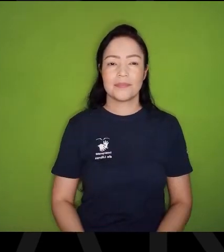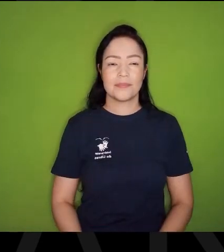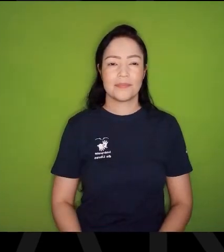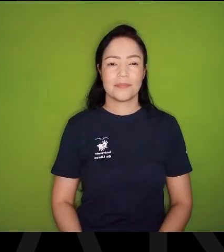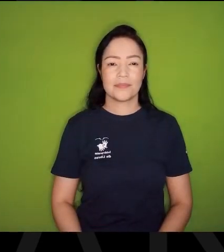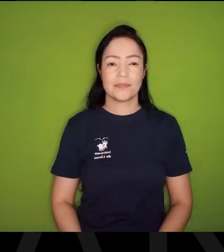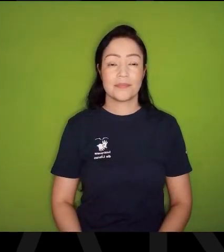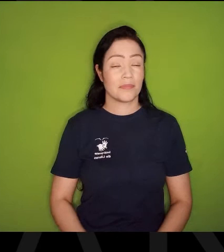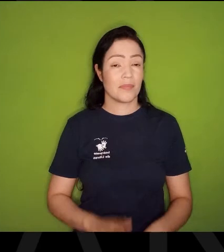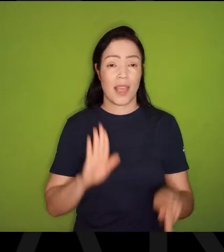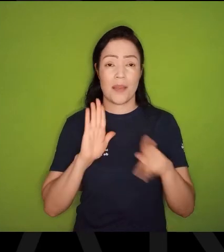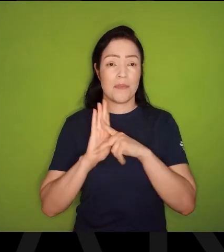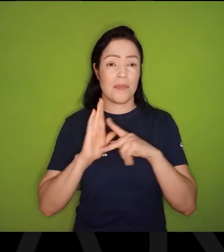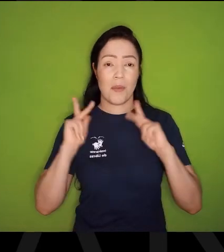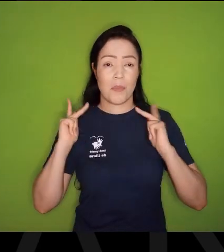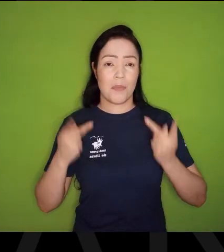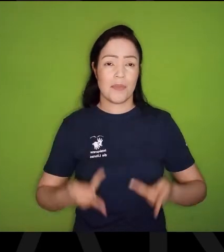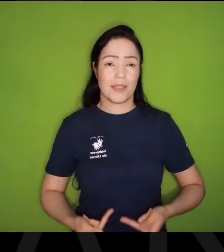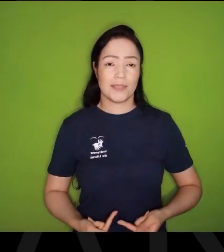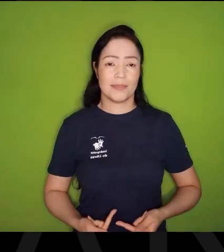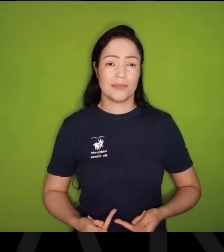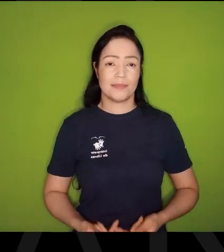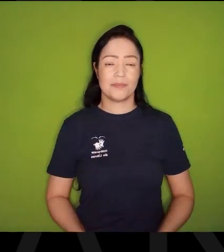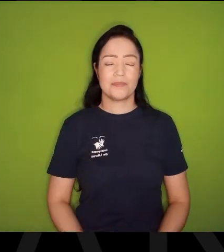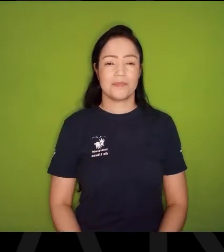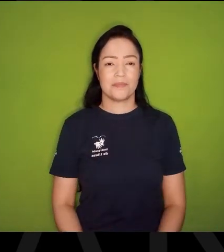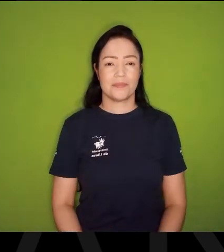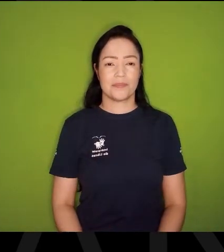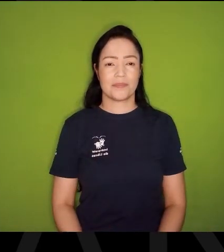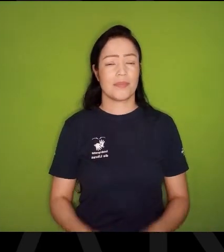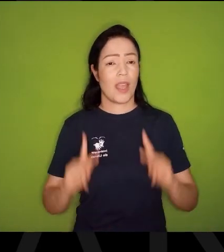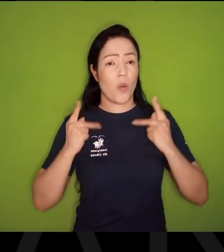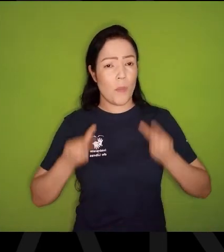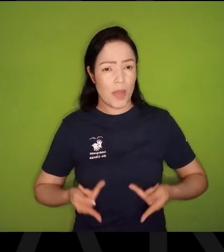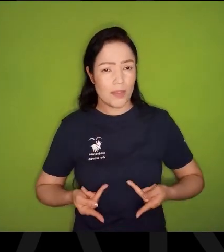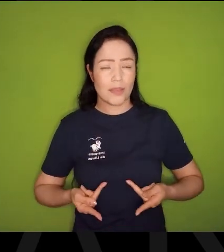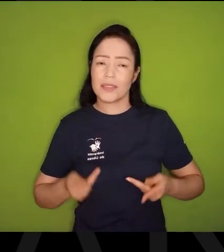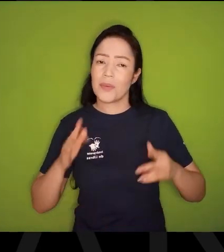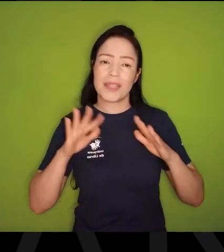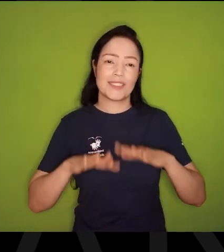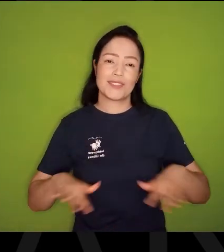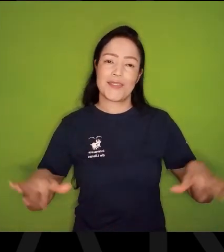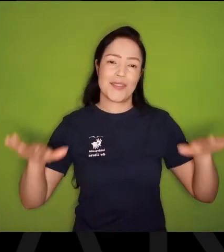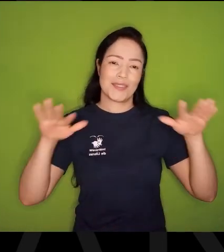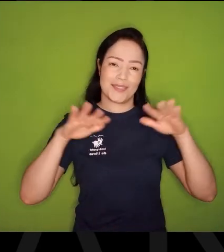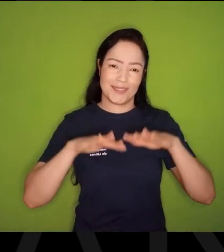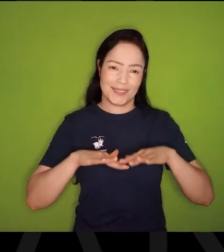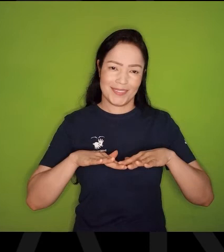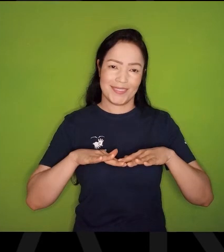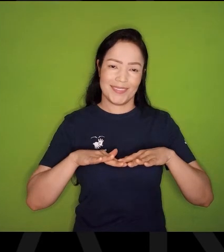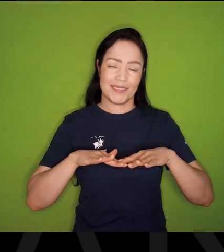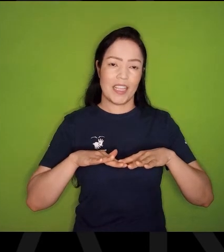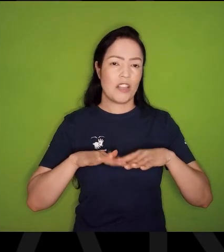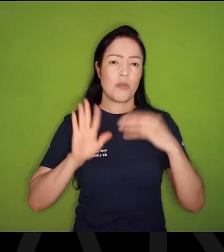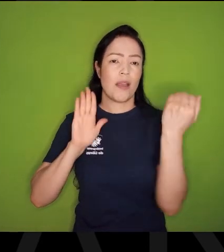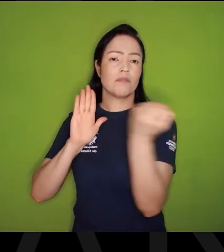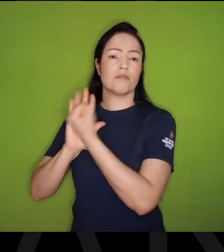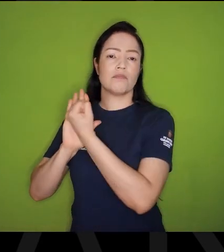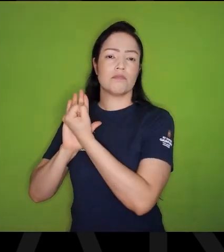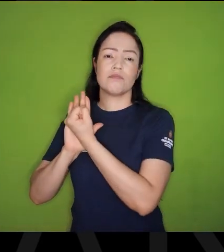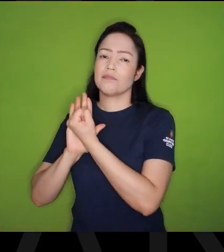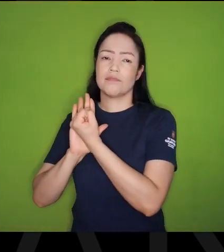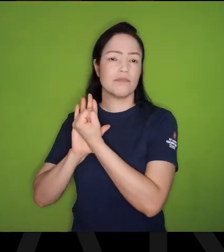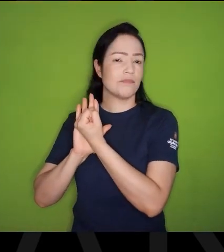É um patrimônio humano, Sendo humano é de todos e de todas e de todos, Não se coloca carimbo nesse